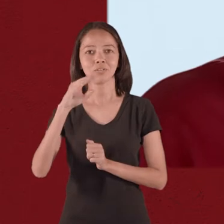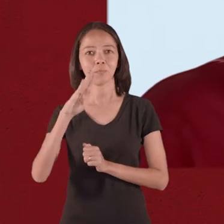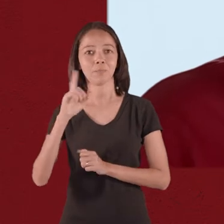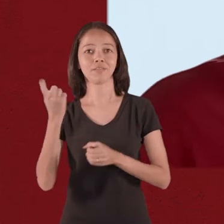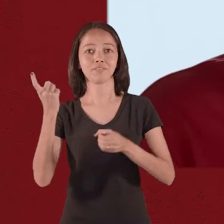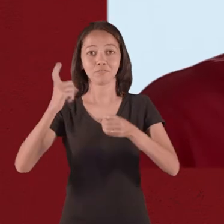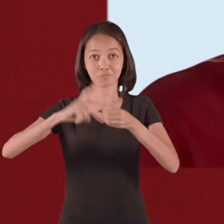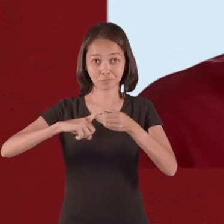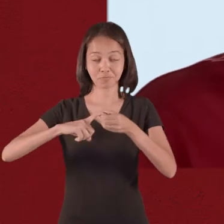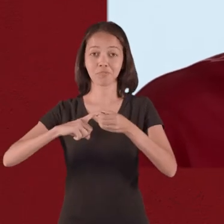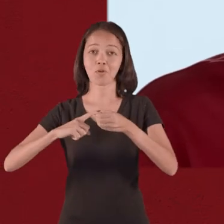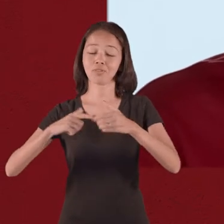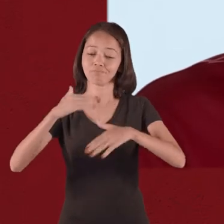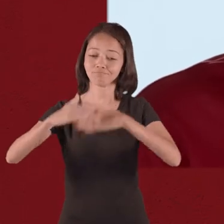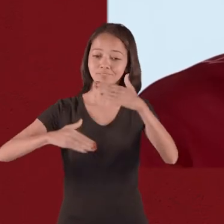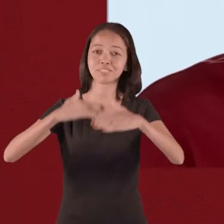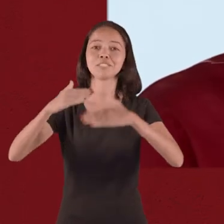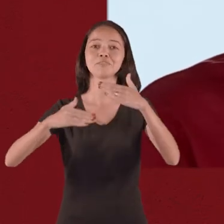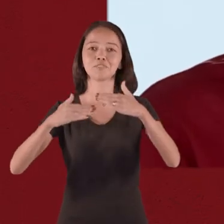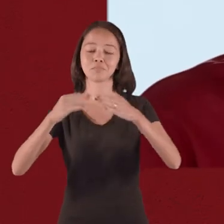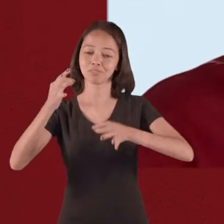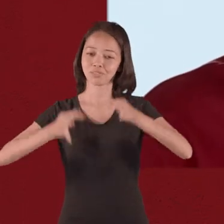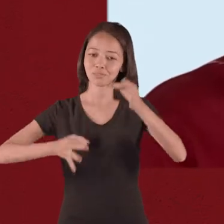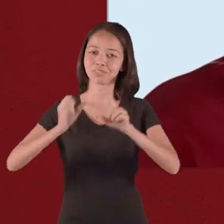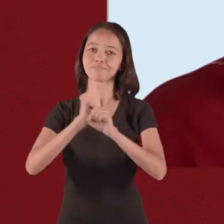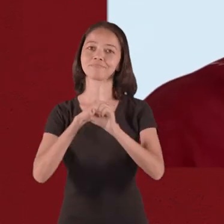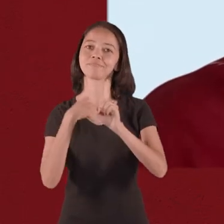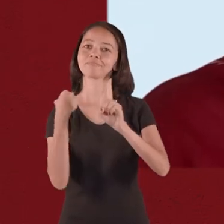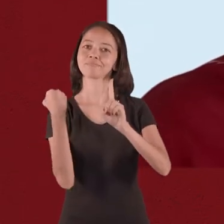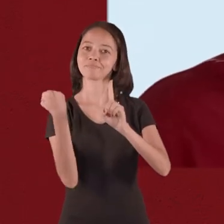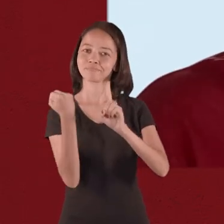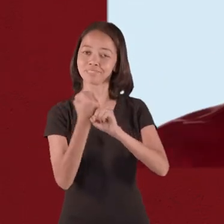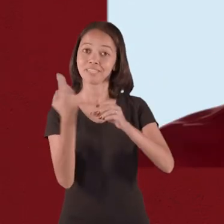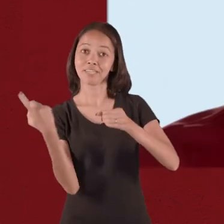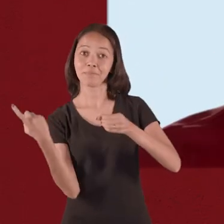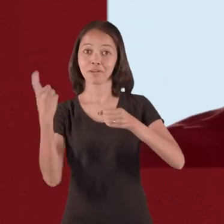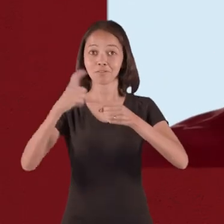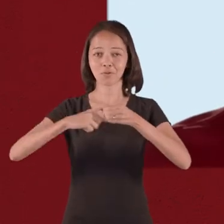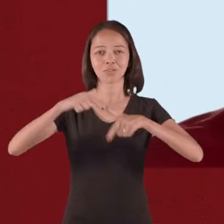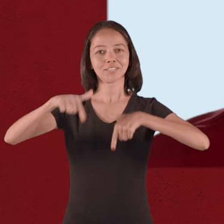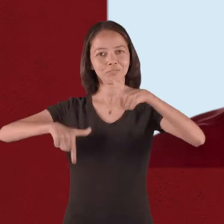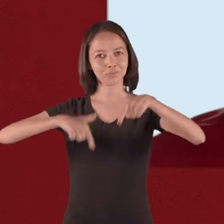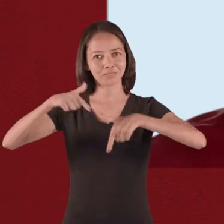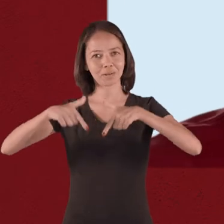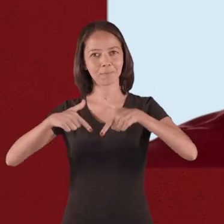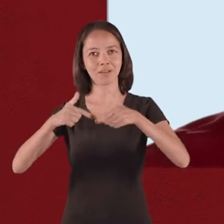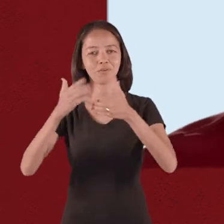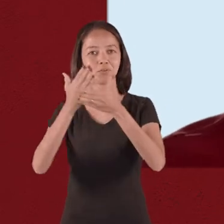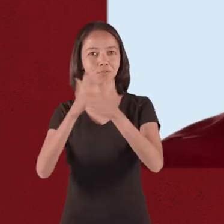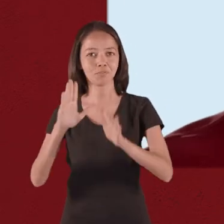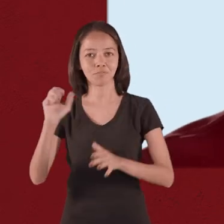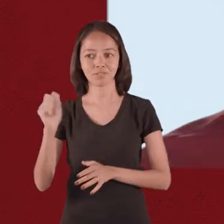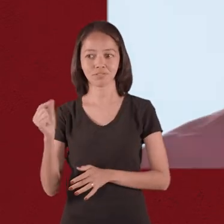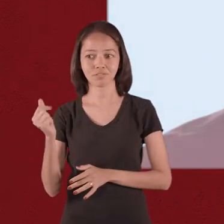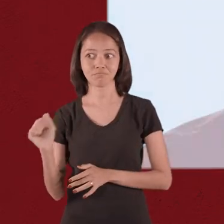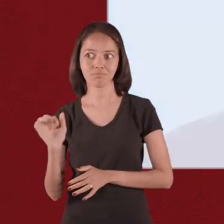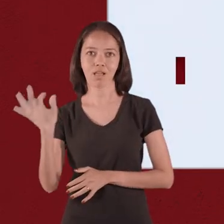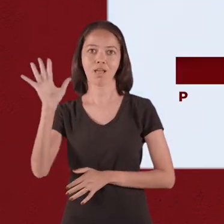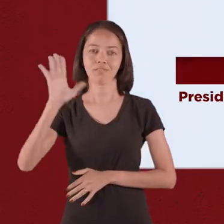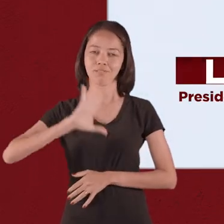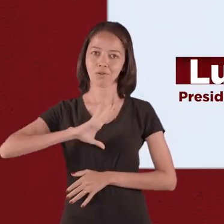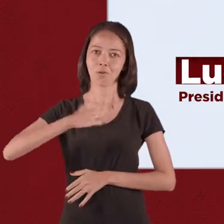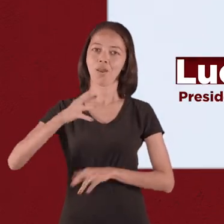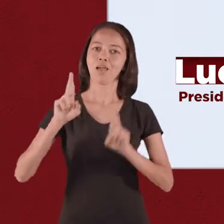PCdoB luta pela retomada do desenvolvimento com justiça social e quer a volta dos empregos e o fim da caristia.